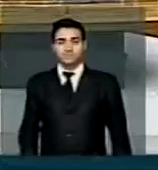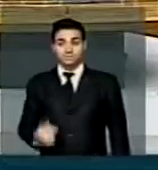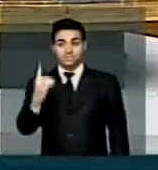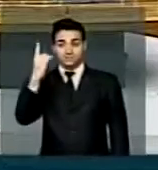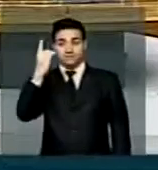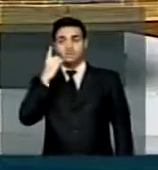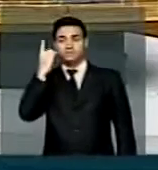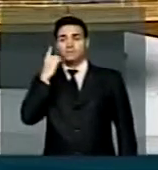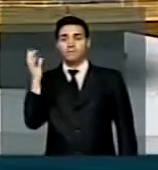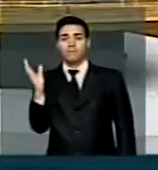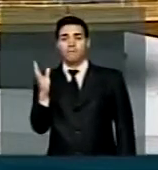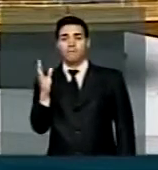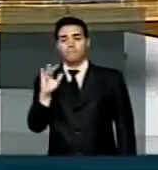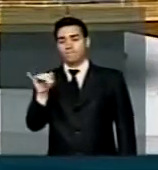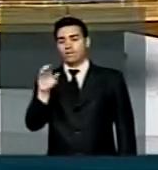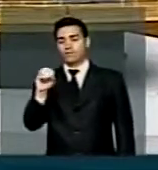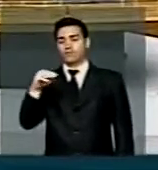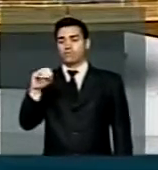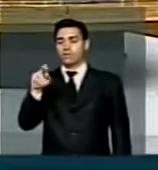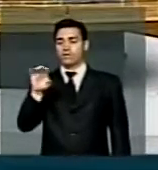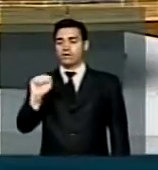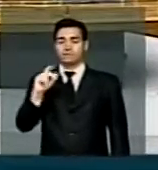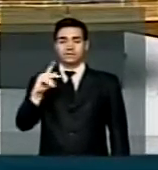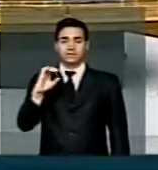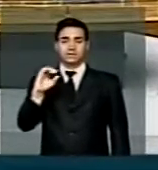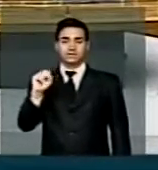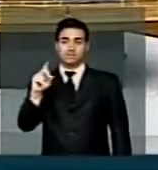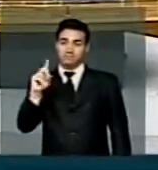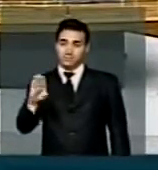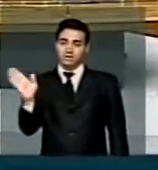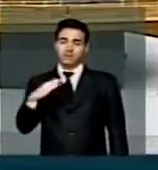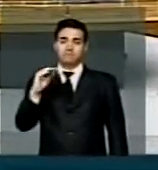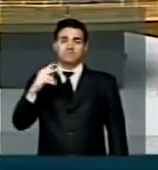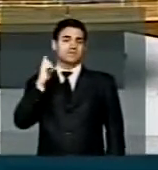Deputado, deputada Jô Moraes, PC do B, Minas Gerais.